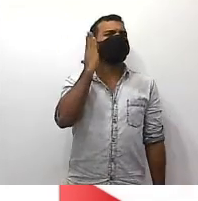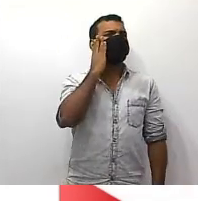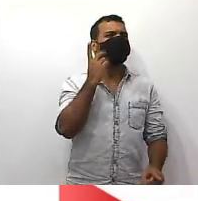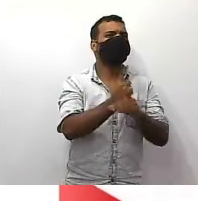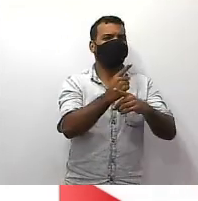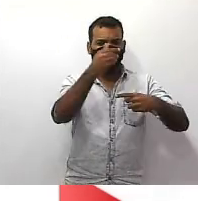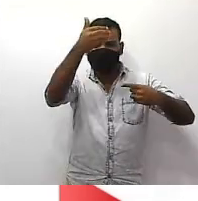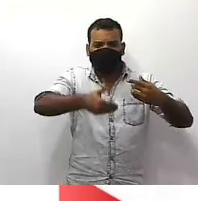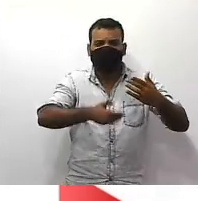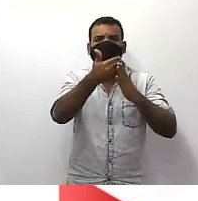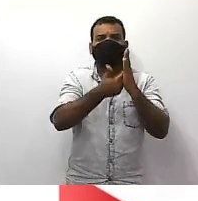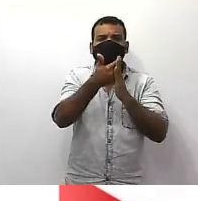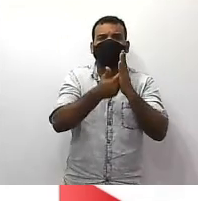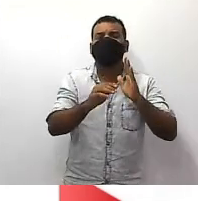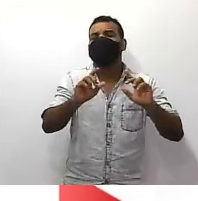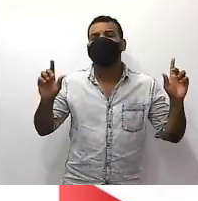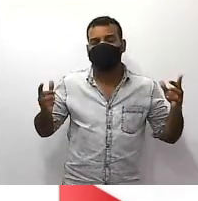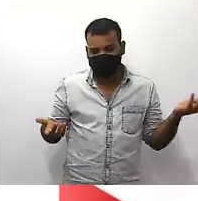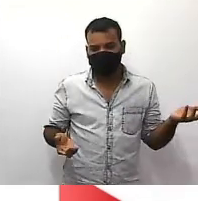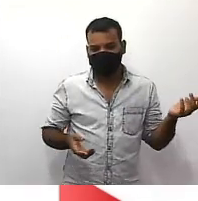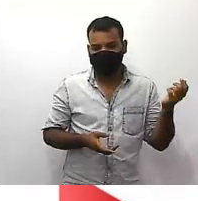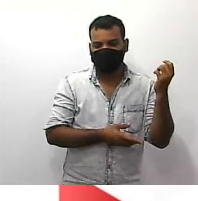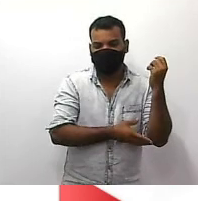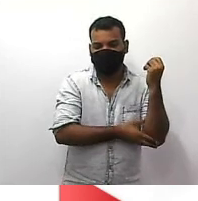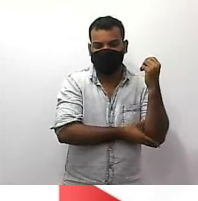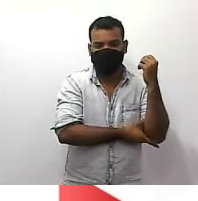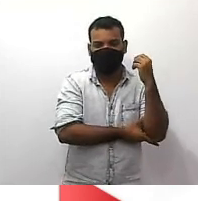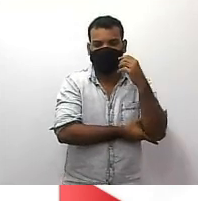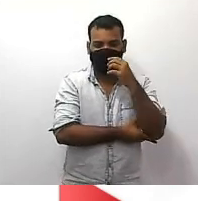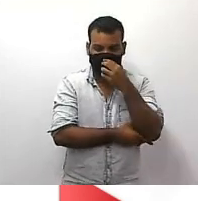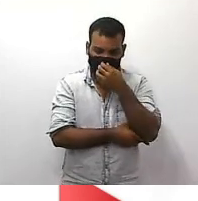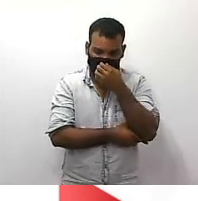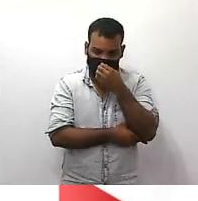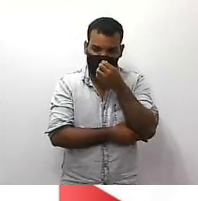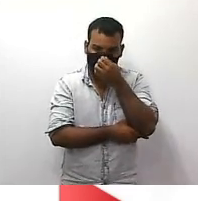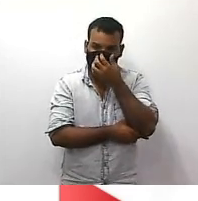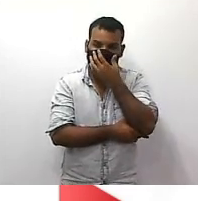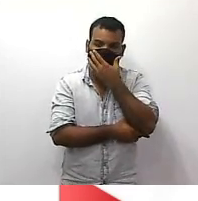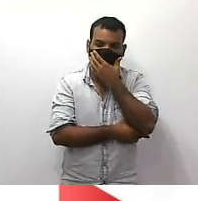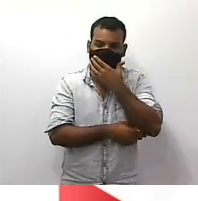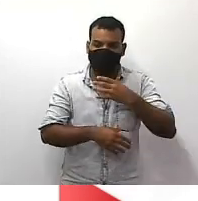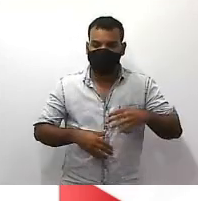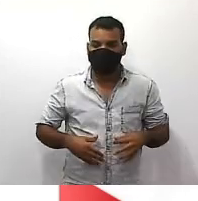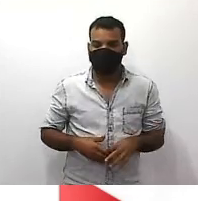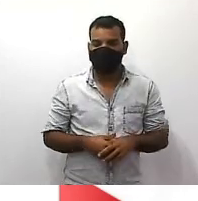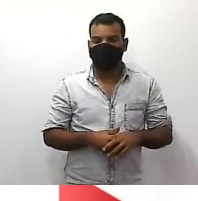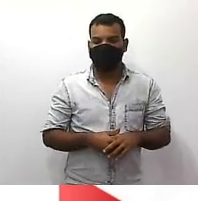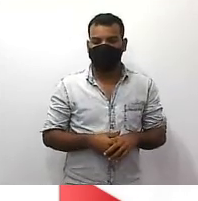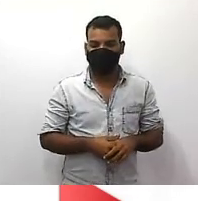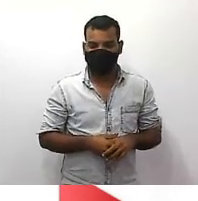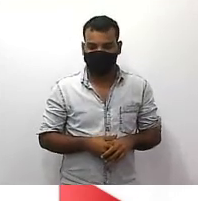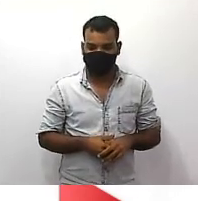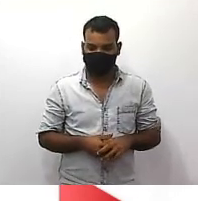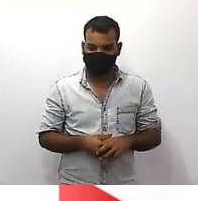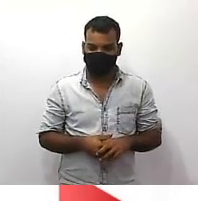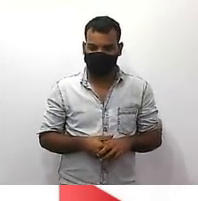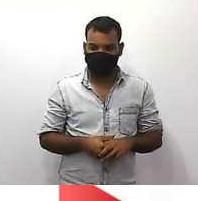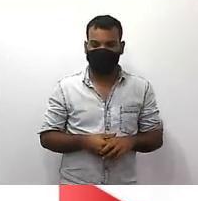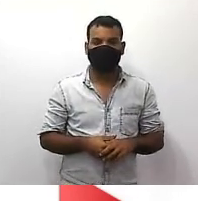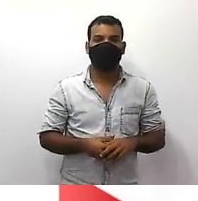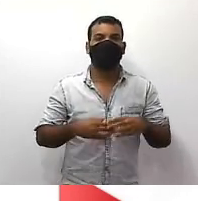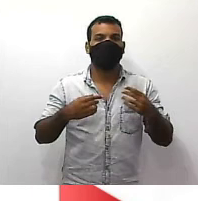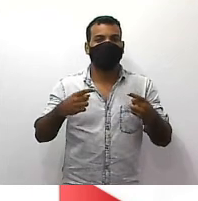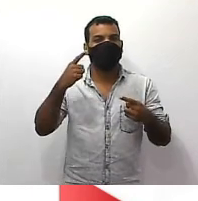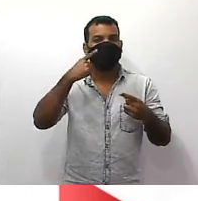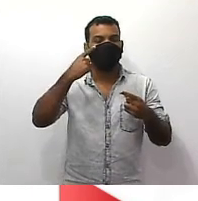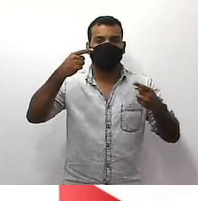descobrir qual é essa fração que foi apagada qual foi a fração apagada precisamos fazer uma operação inversa